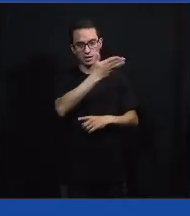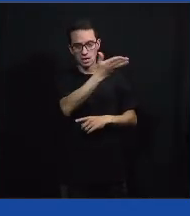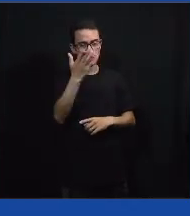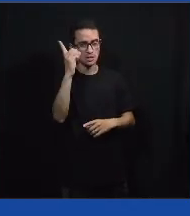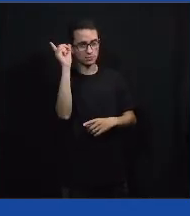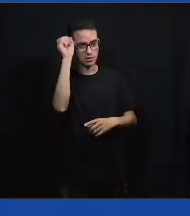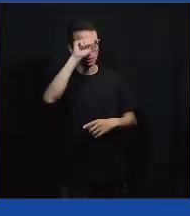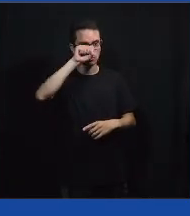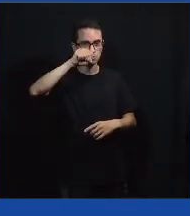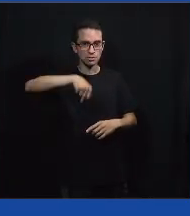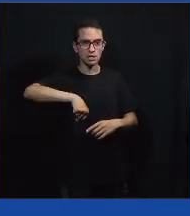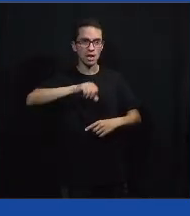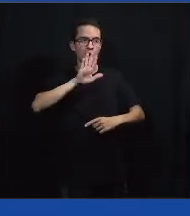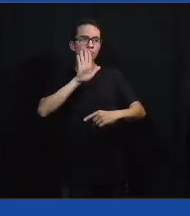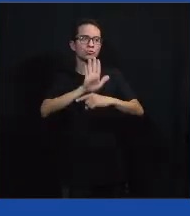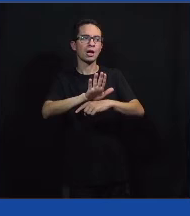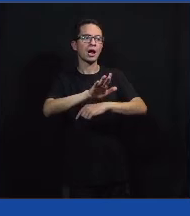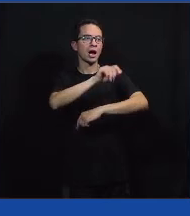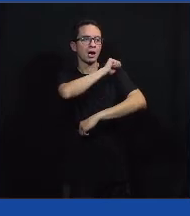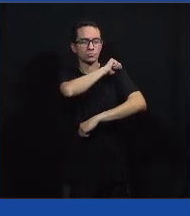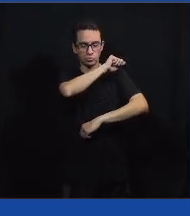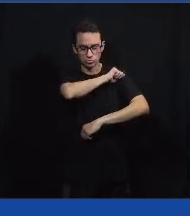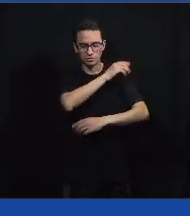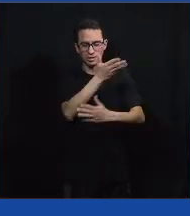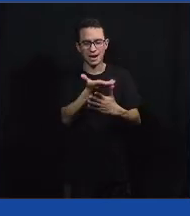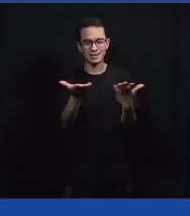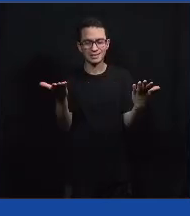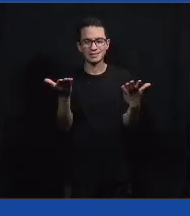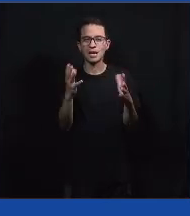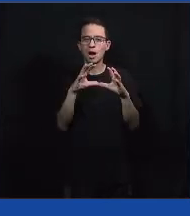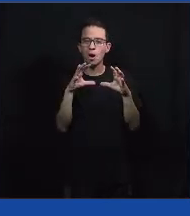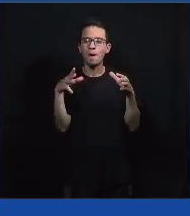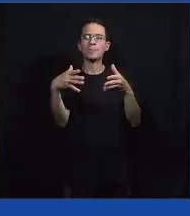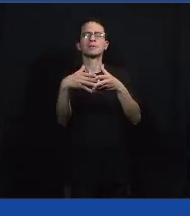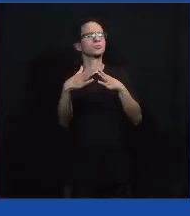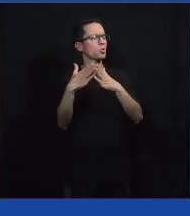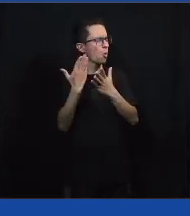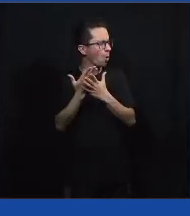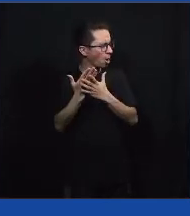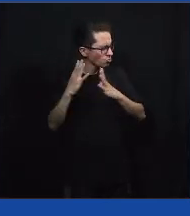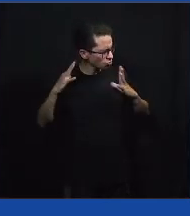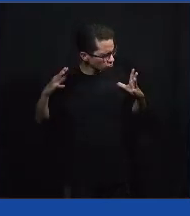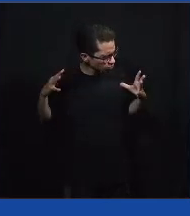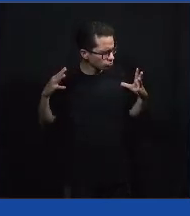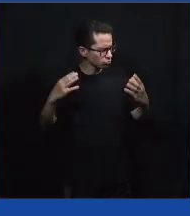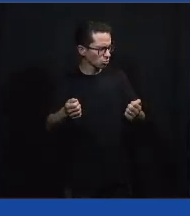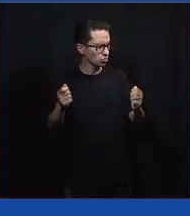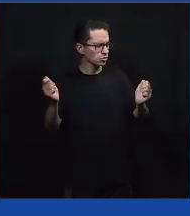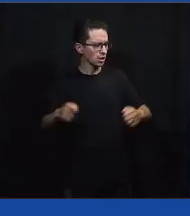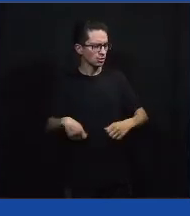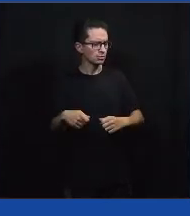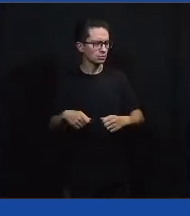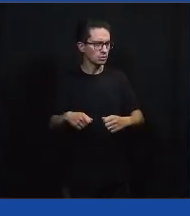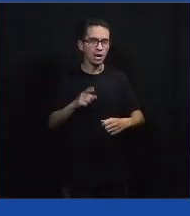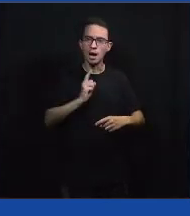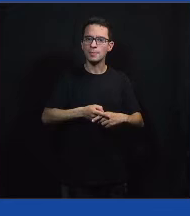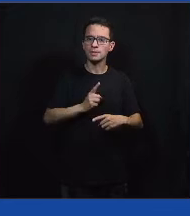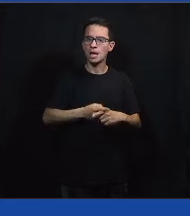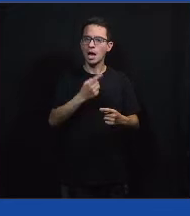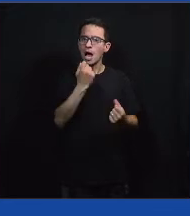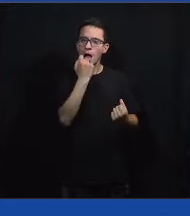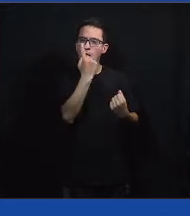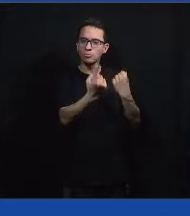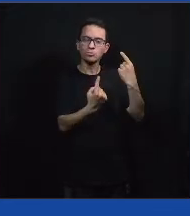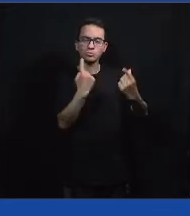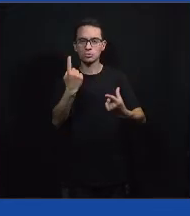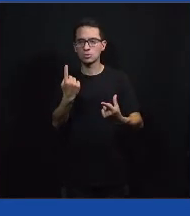difícil chegar aos alunos, eu acho que a gente trabalha sempre com a comunidade escolar como um todo, mas alguém a gente vai ter que priorizar